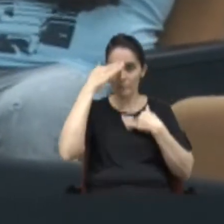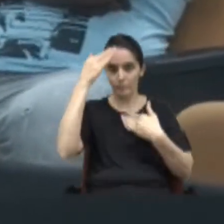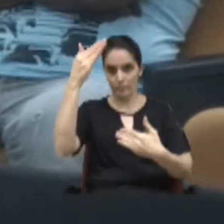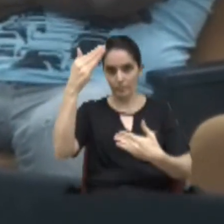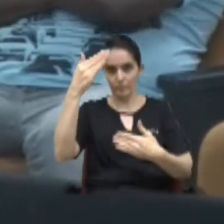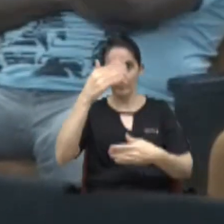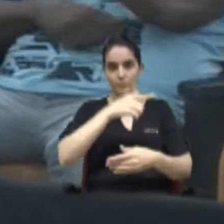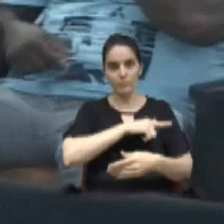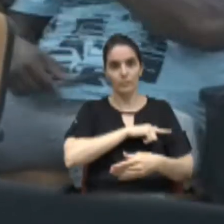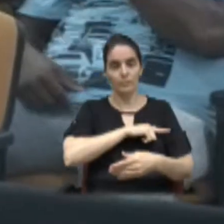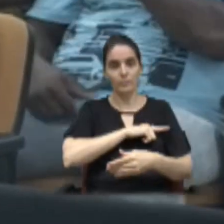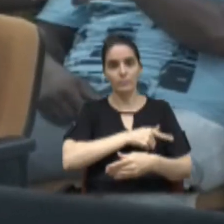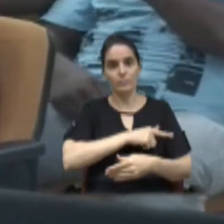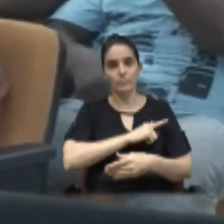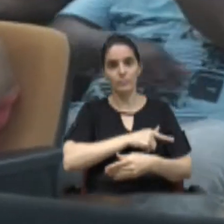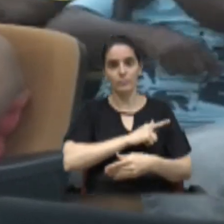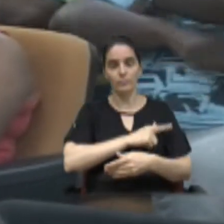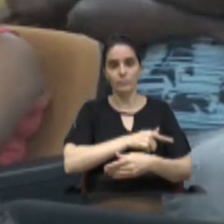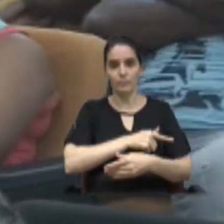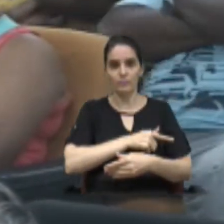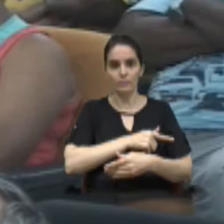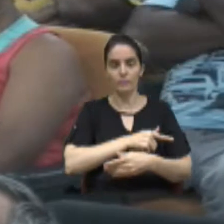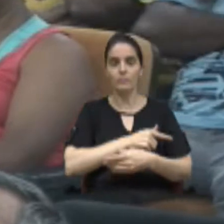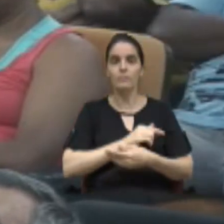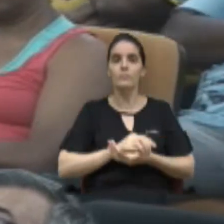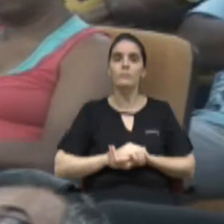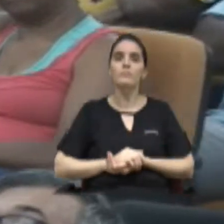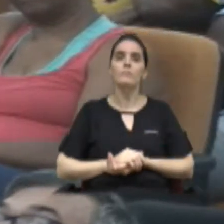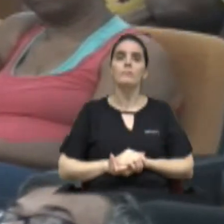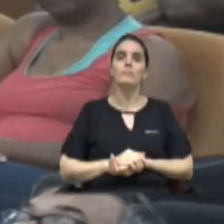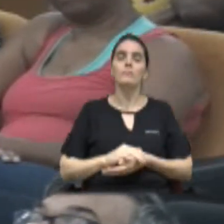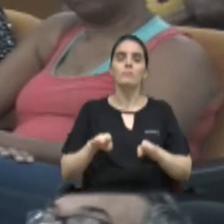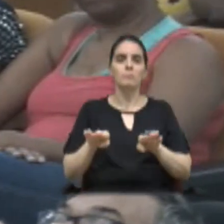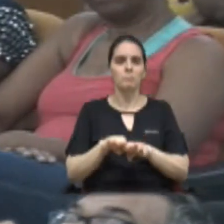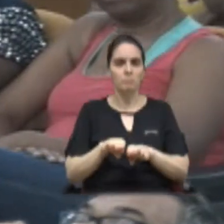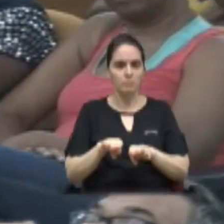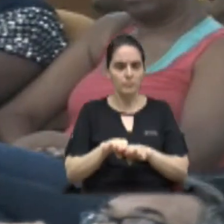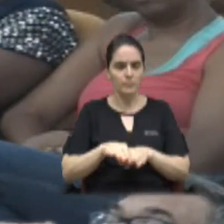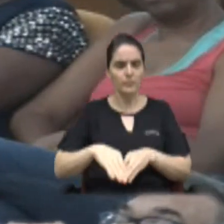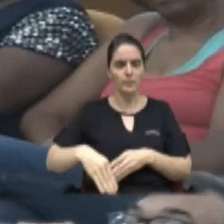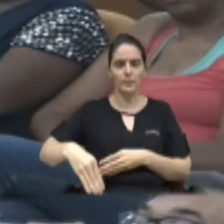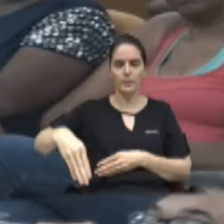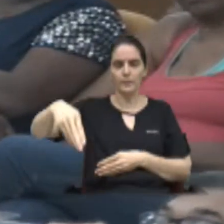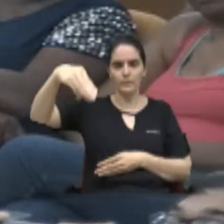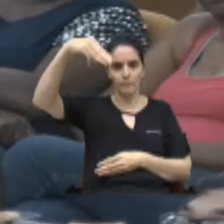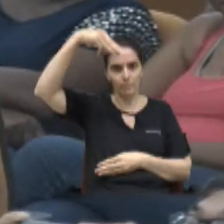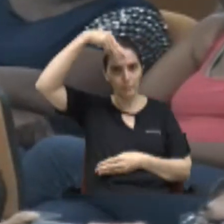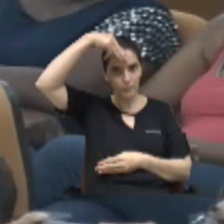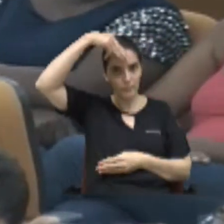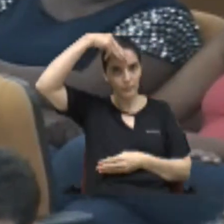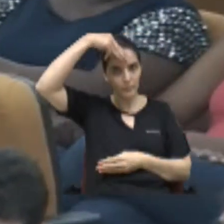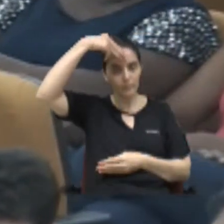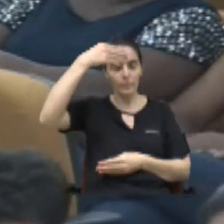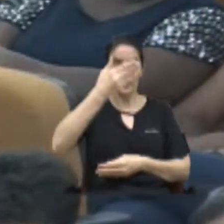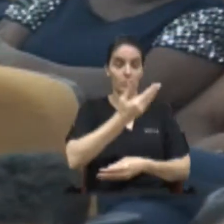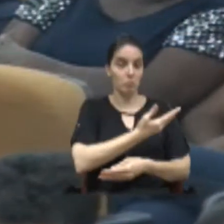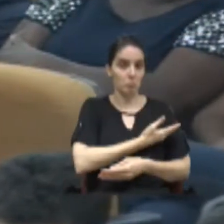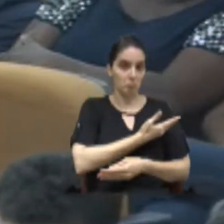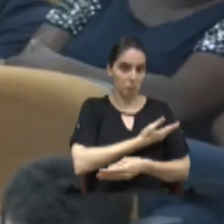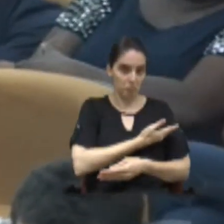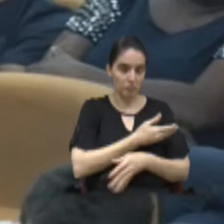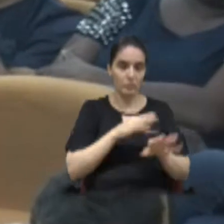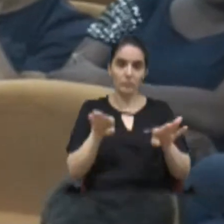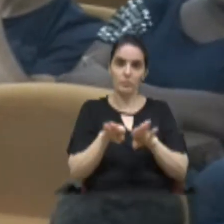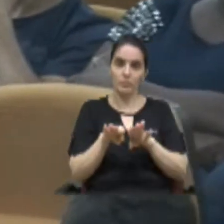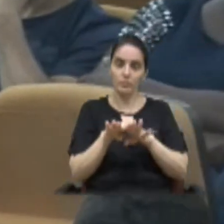o Regiano, Clodoaldo, os sobrinhos, Daiane, o Matheus, a amiga Anice, amiga da família, e, especial,